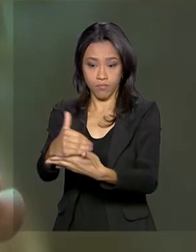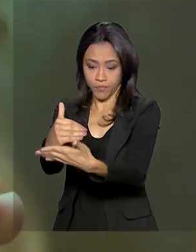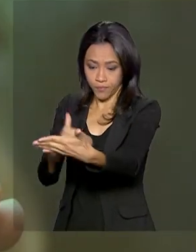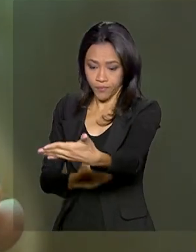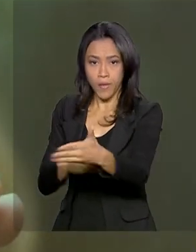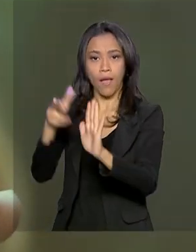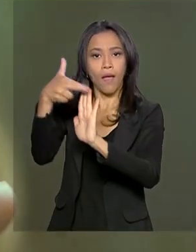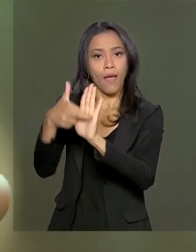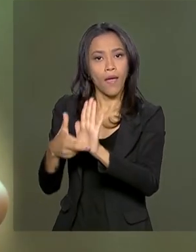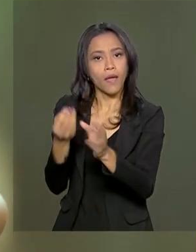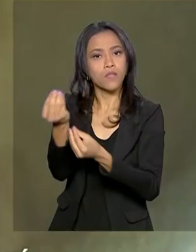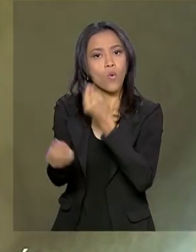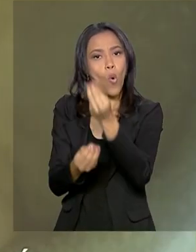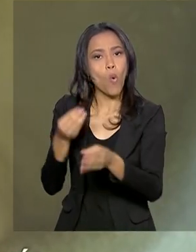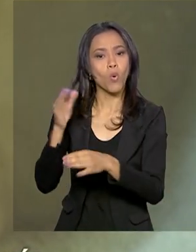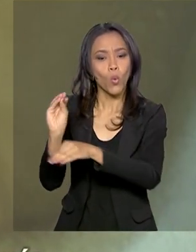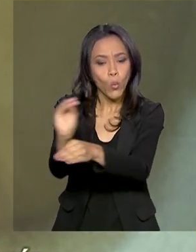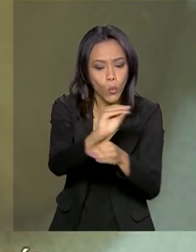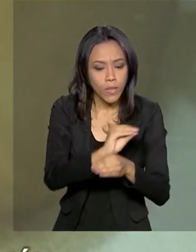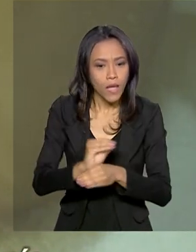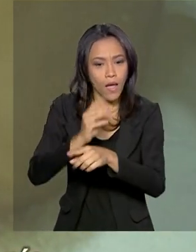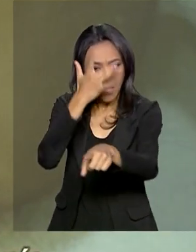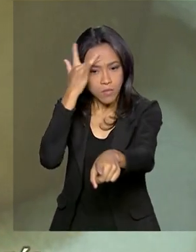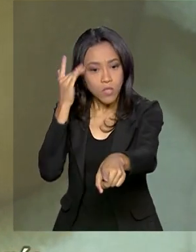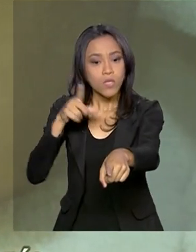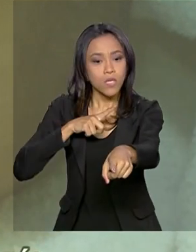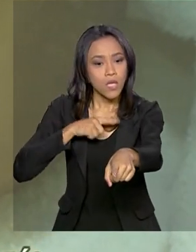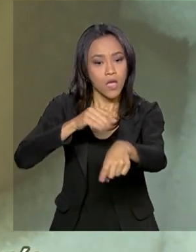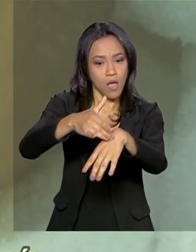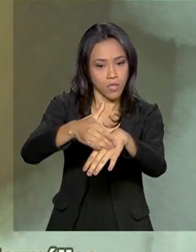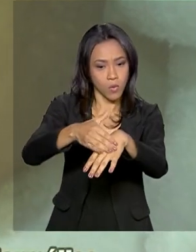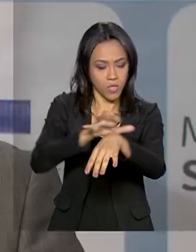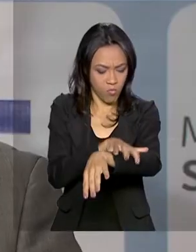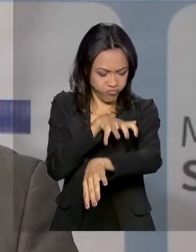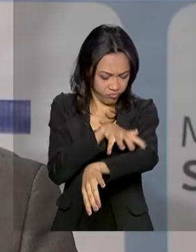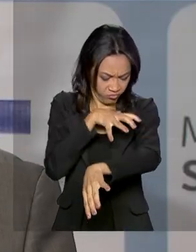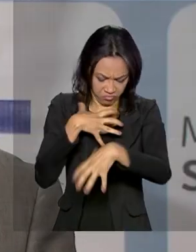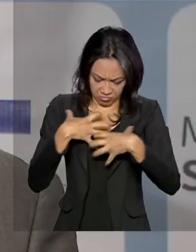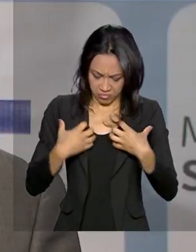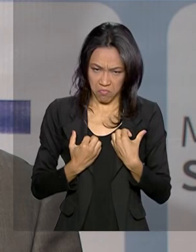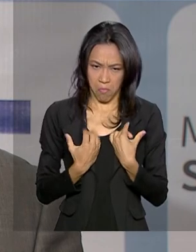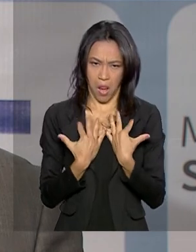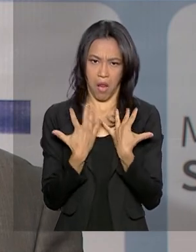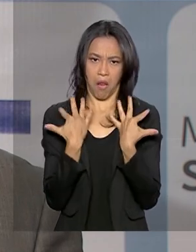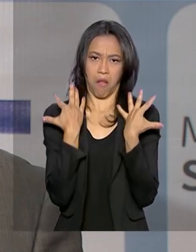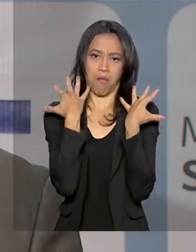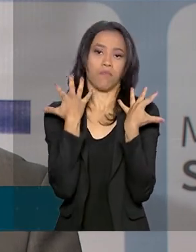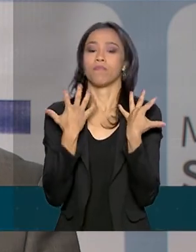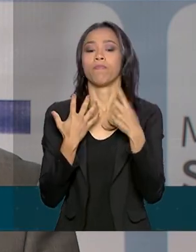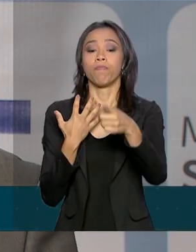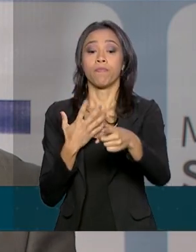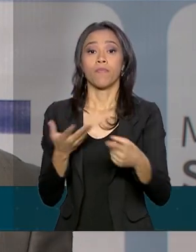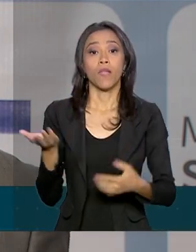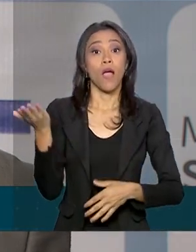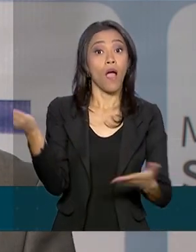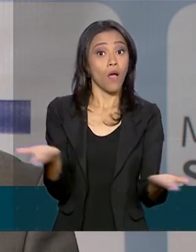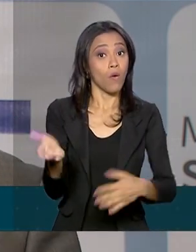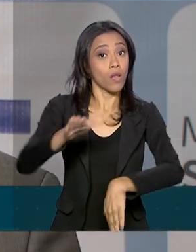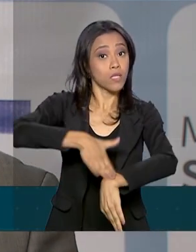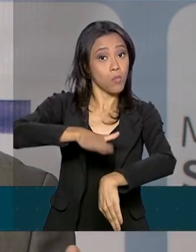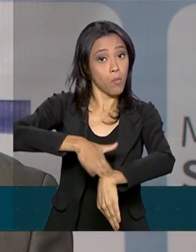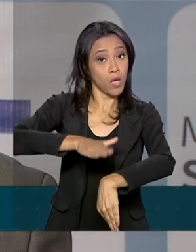os cuidados e necessidades dos pacientes com epidermólise bolhosa. Agora é a hora da sociedade, nesses